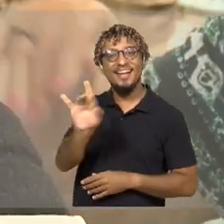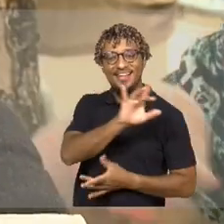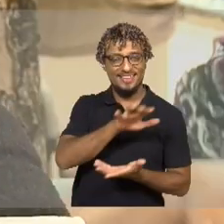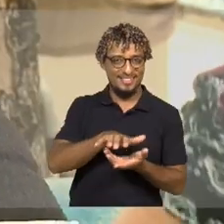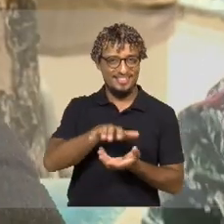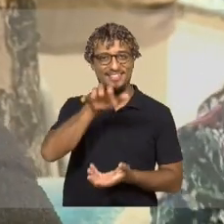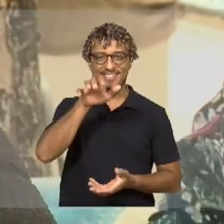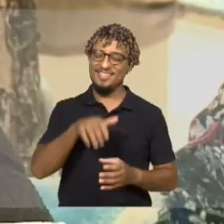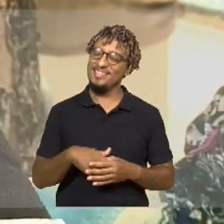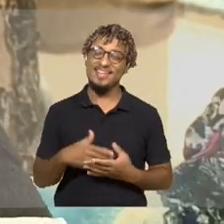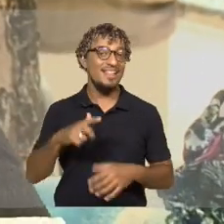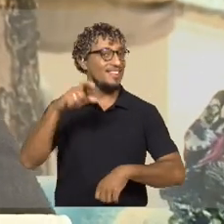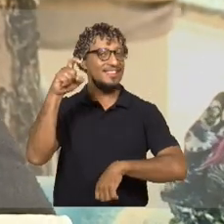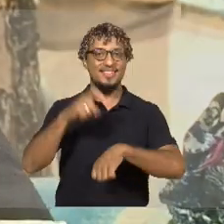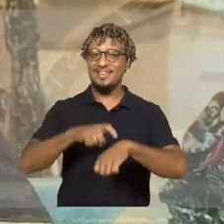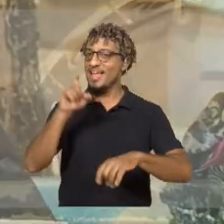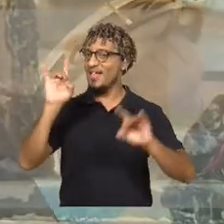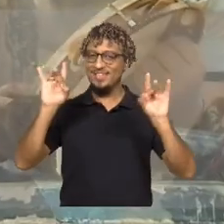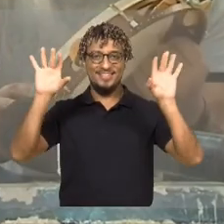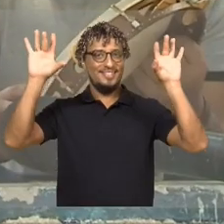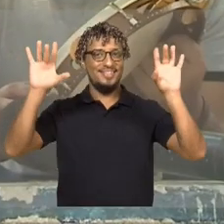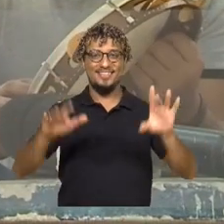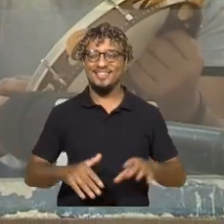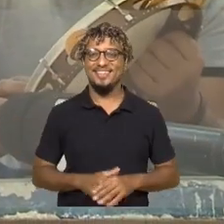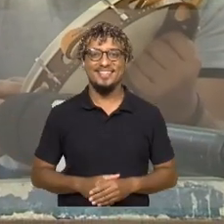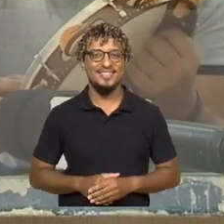E era nítido perceber logo isso.